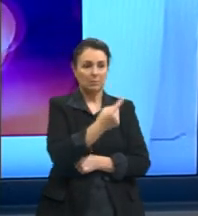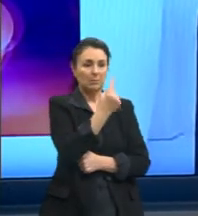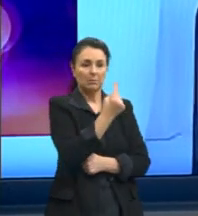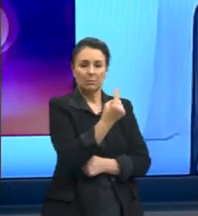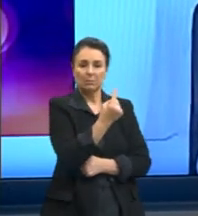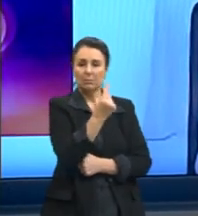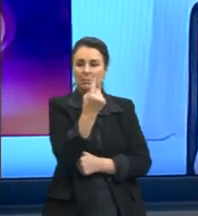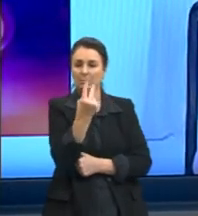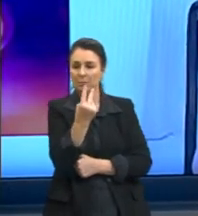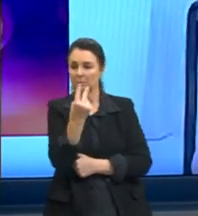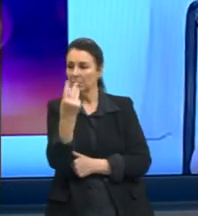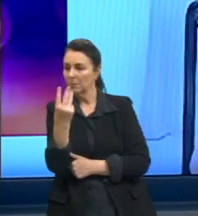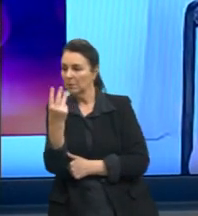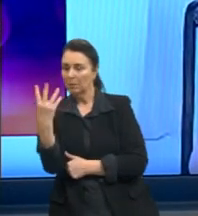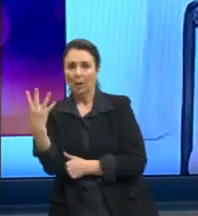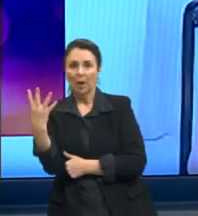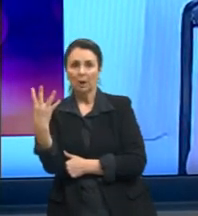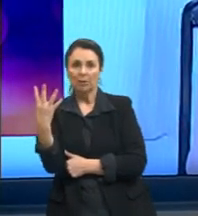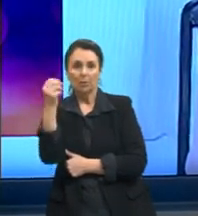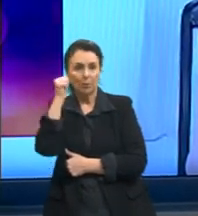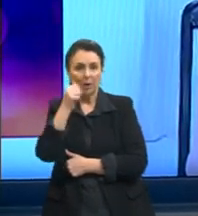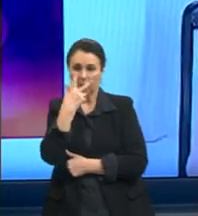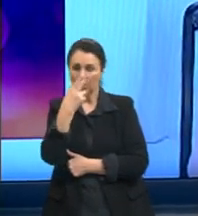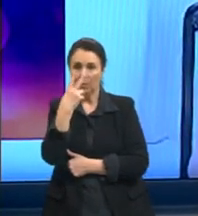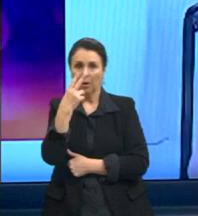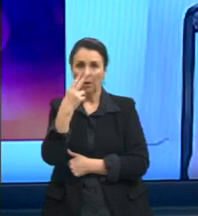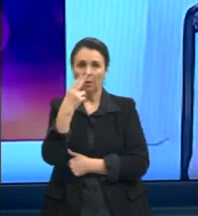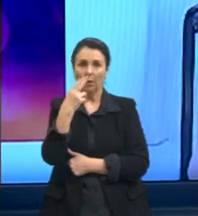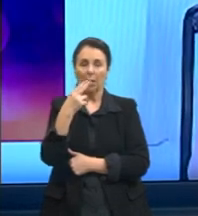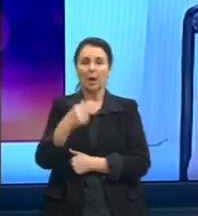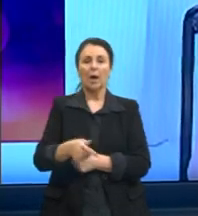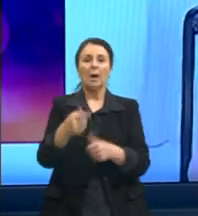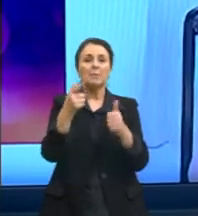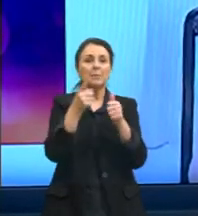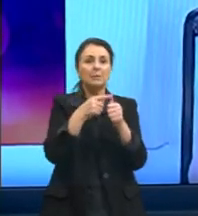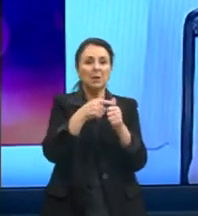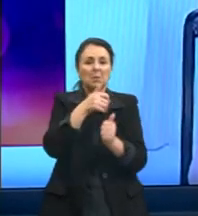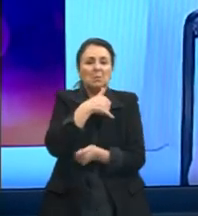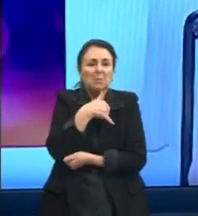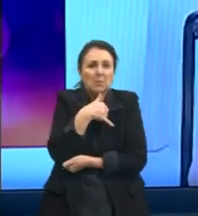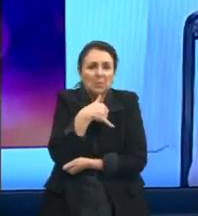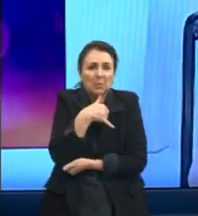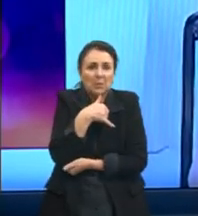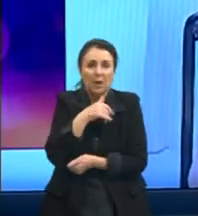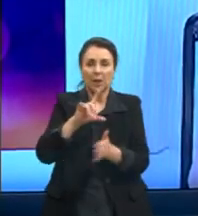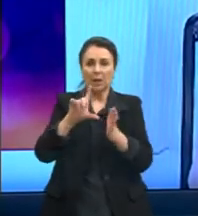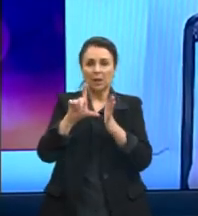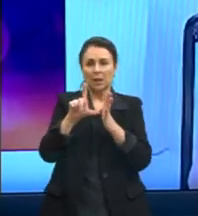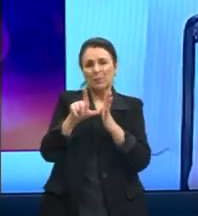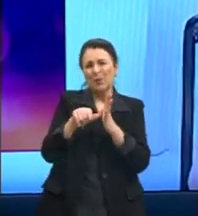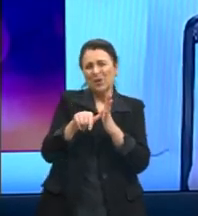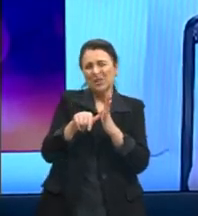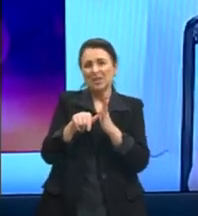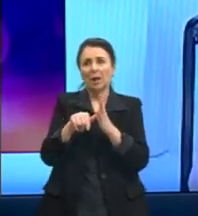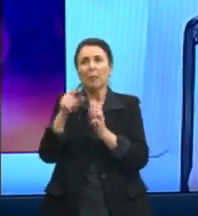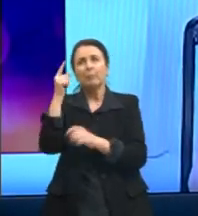ela está sentada em uma cadeira. Mas, olha, aqui ela parece mais triste, aqui ela está